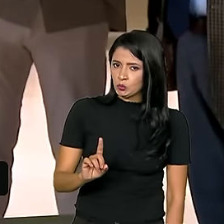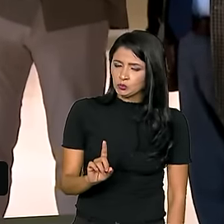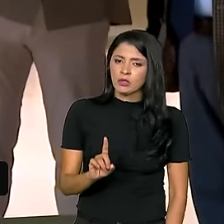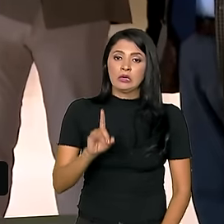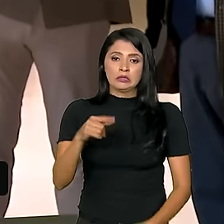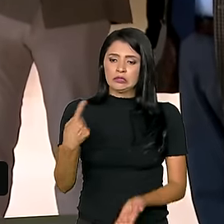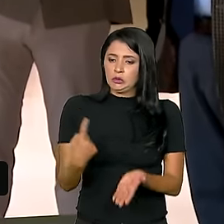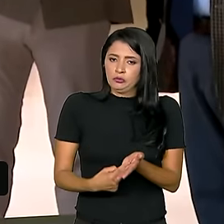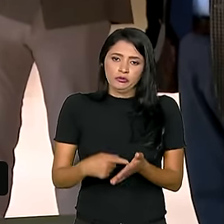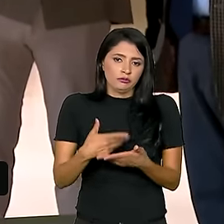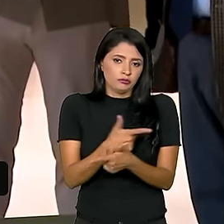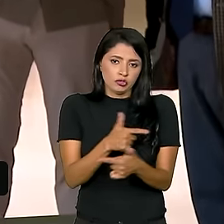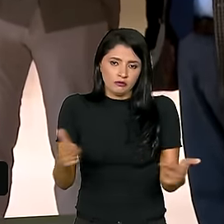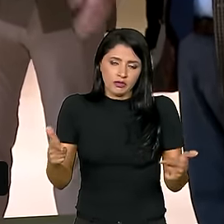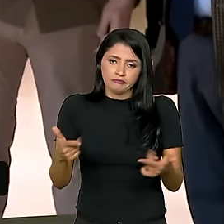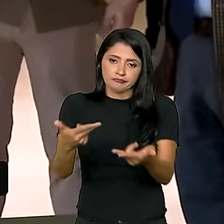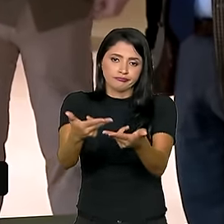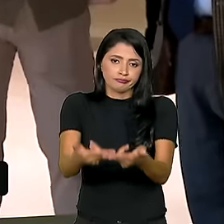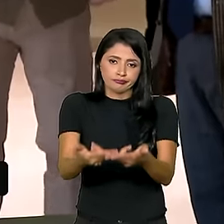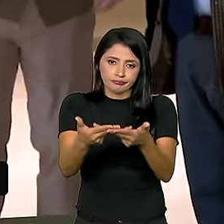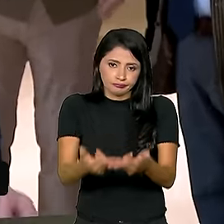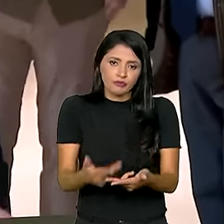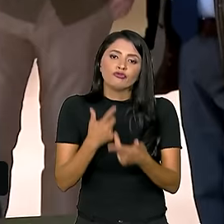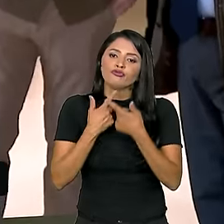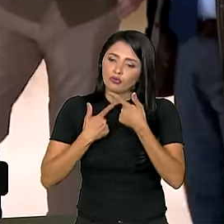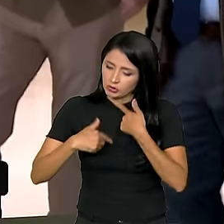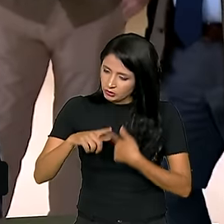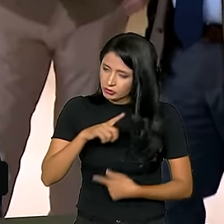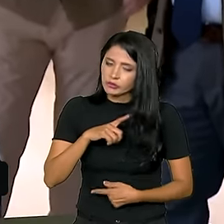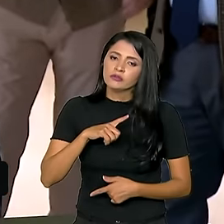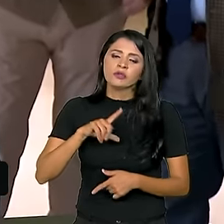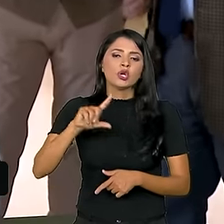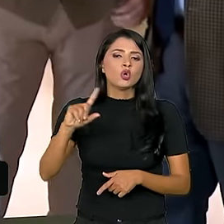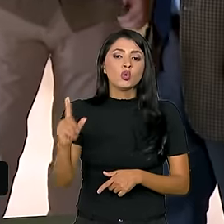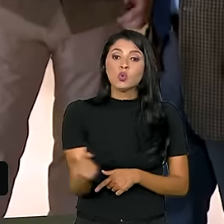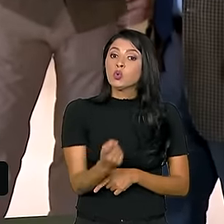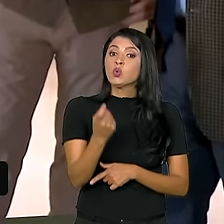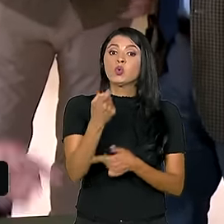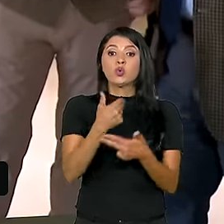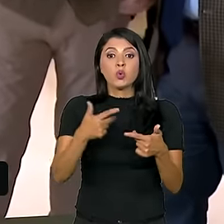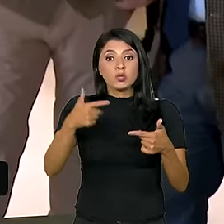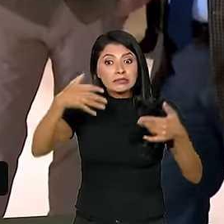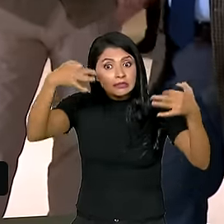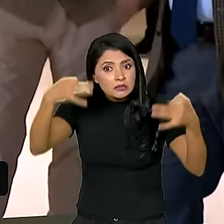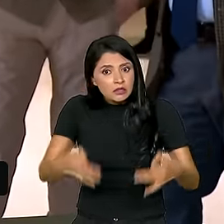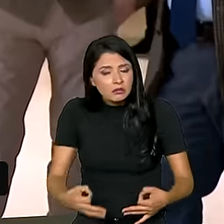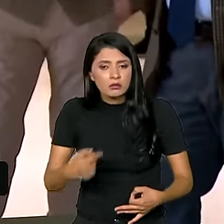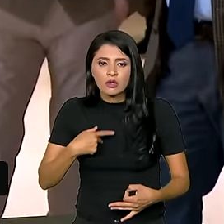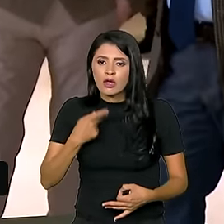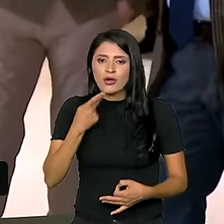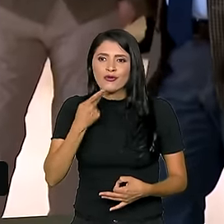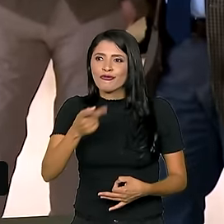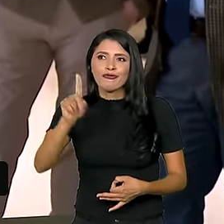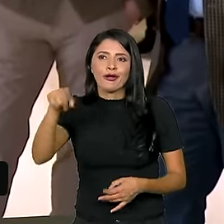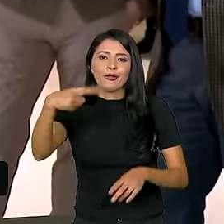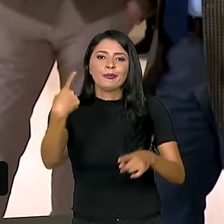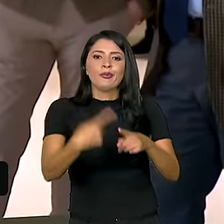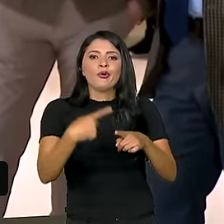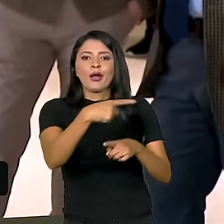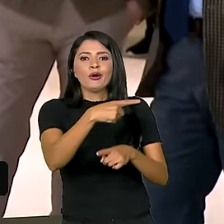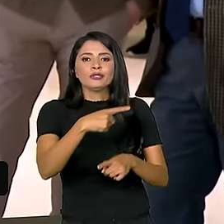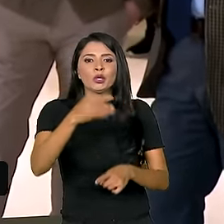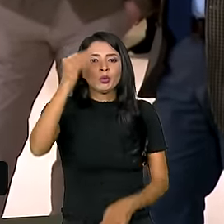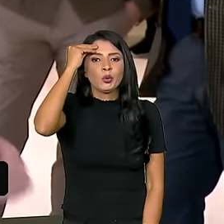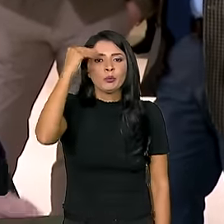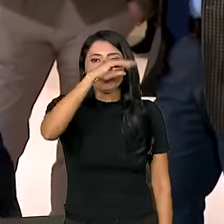tiver acordo, paciência. Não foi por falta de vontade. A única coisa que tem que ficar claro é que não digam mais que é por conta do Brasil